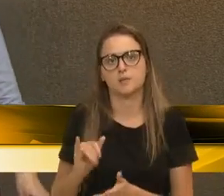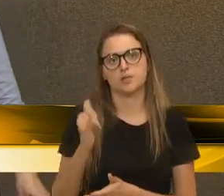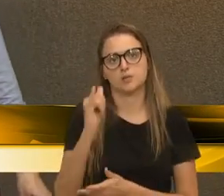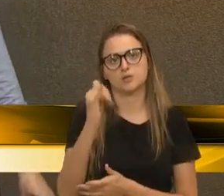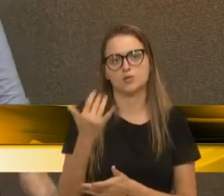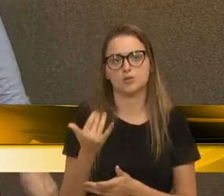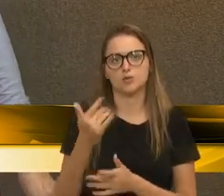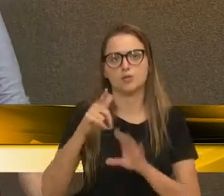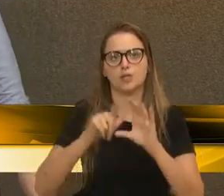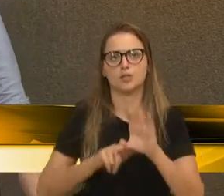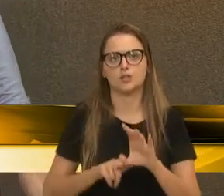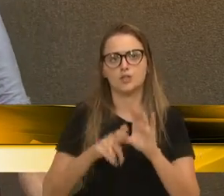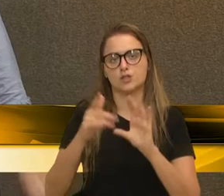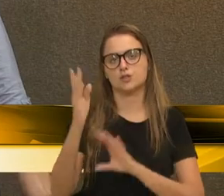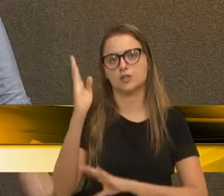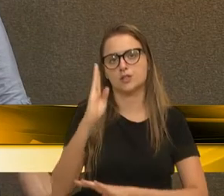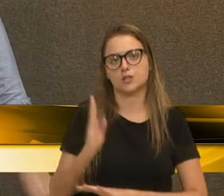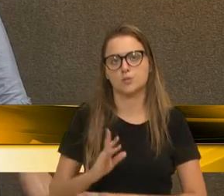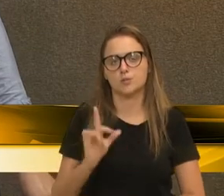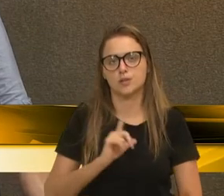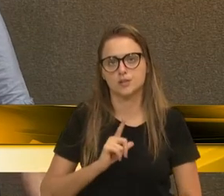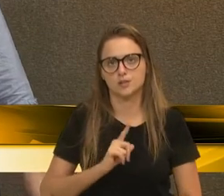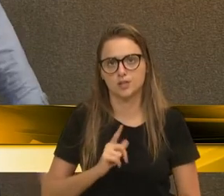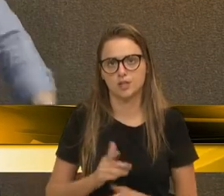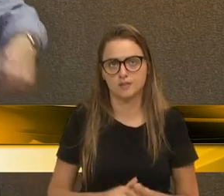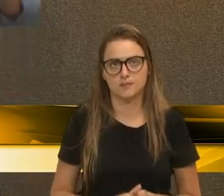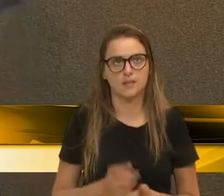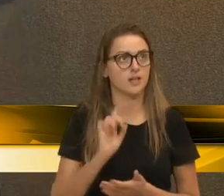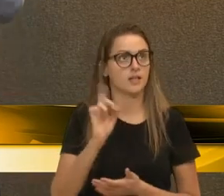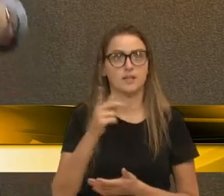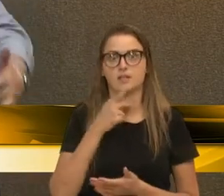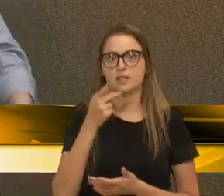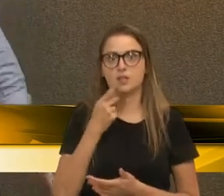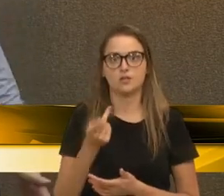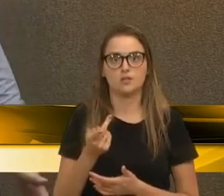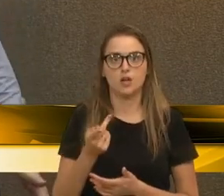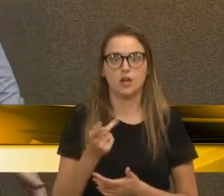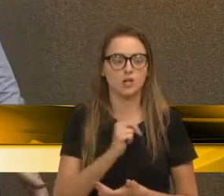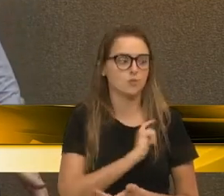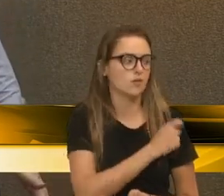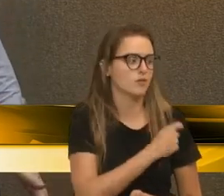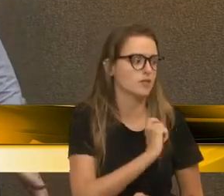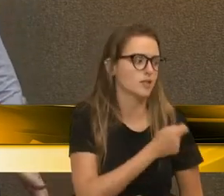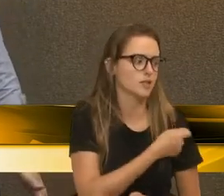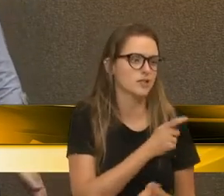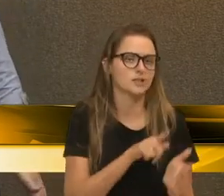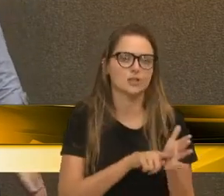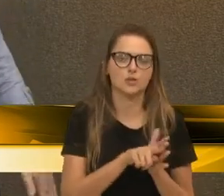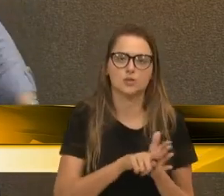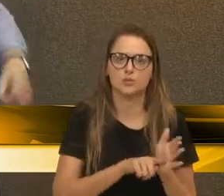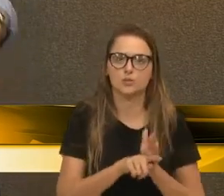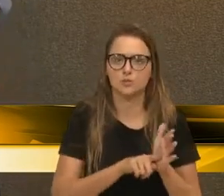da dívida pública. E não se fala numa auditoria sobre esse